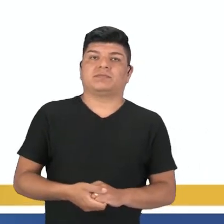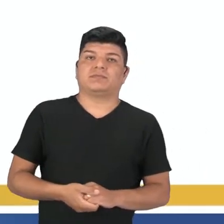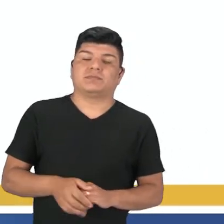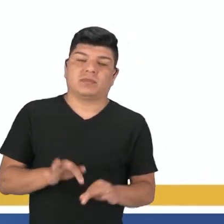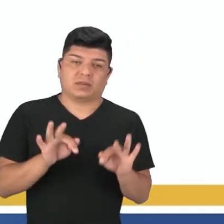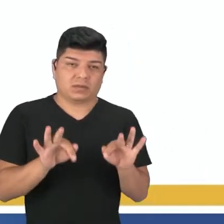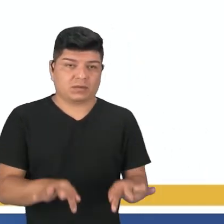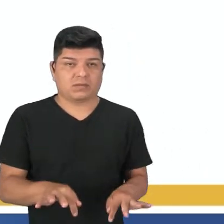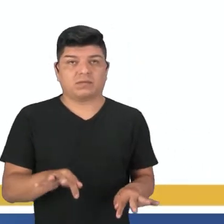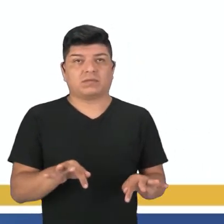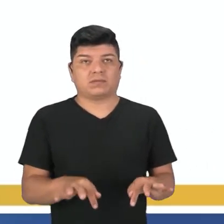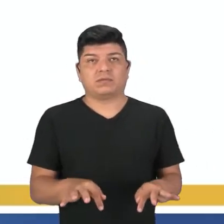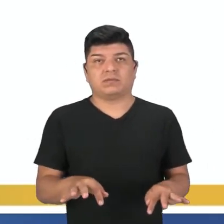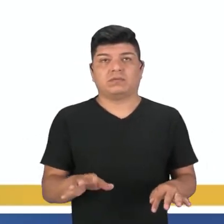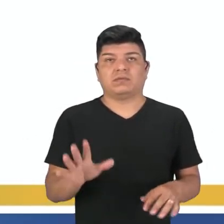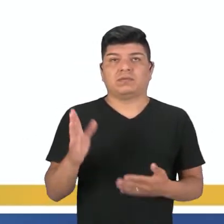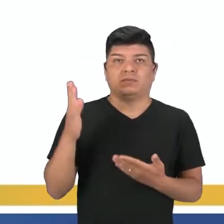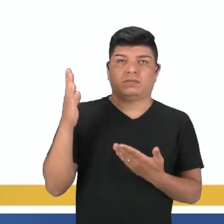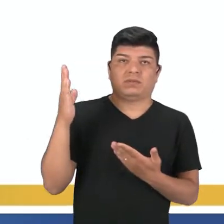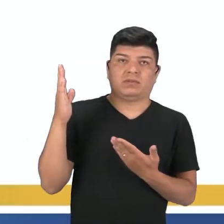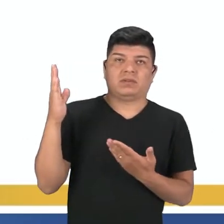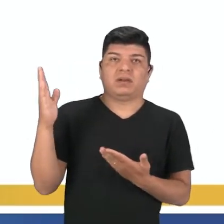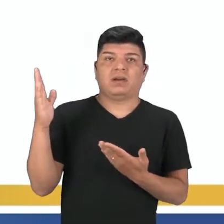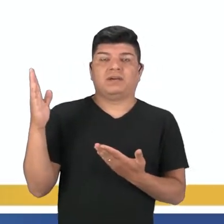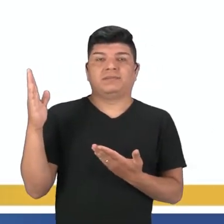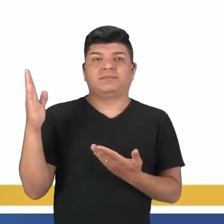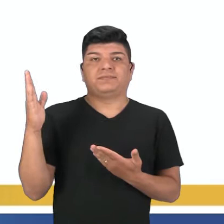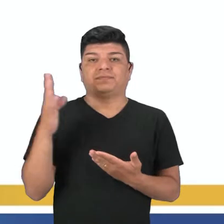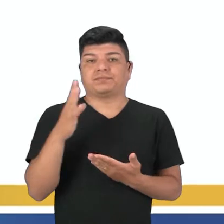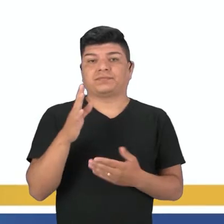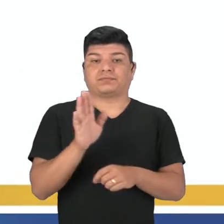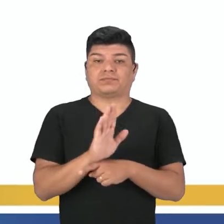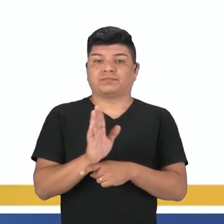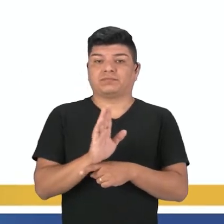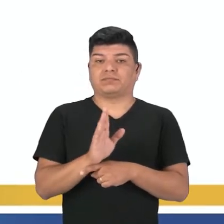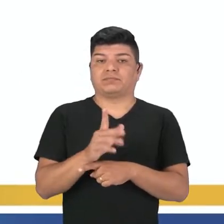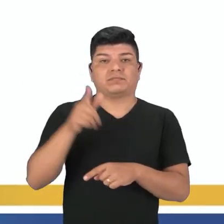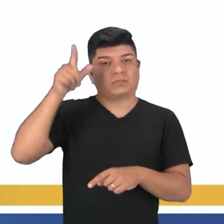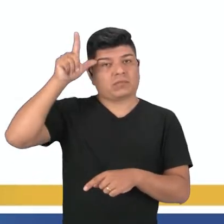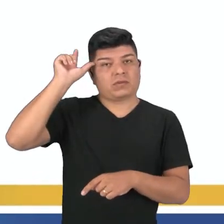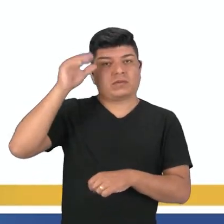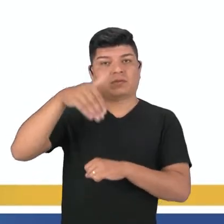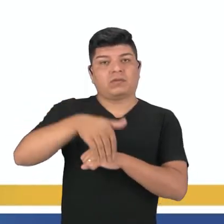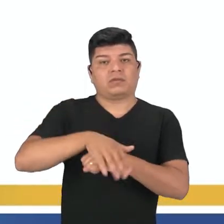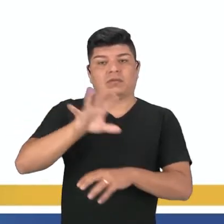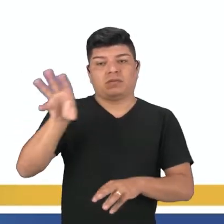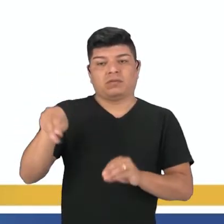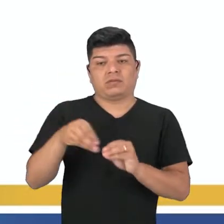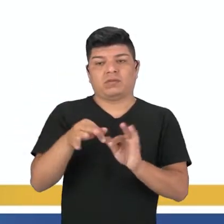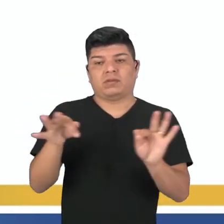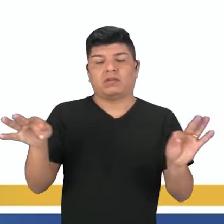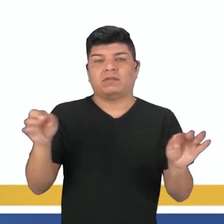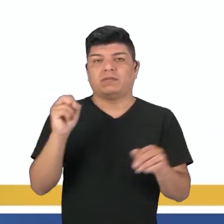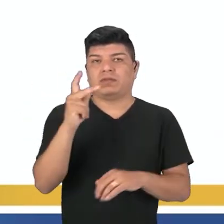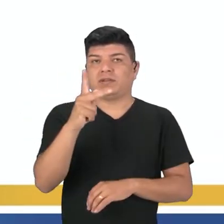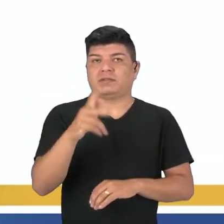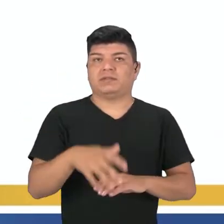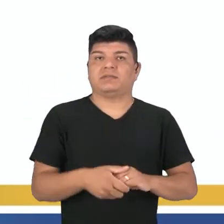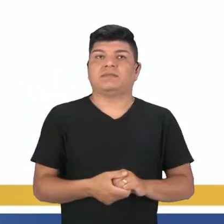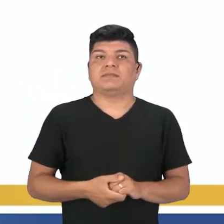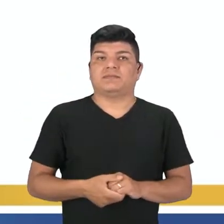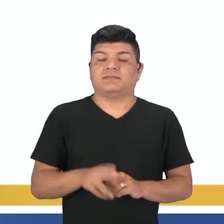E por último, a movie yesterday night, um filme ontem à noite, isso aí é o complemento da nossa frase, ok?